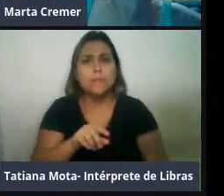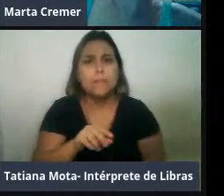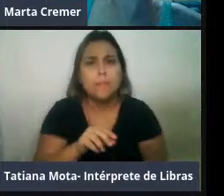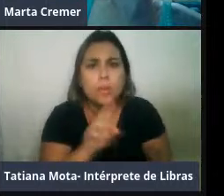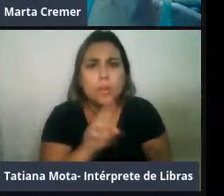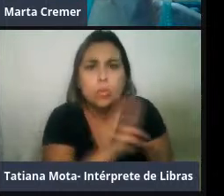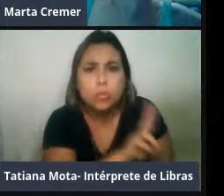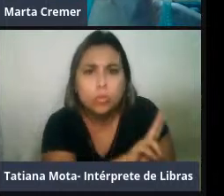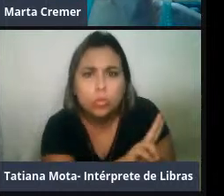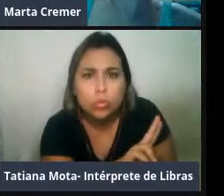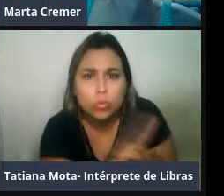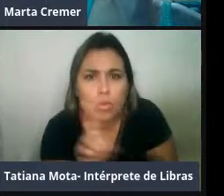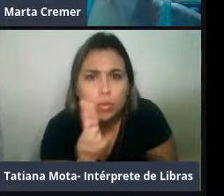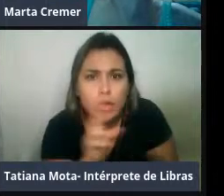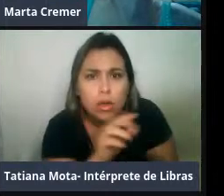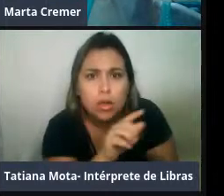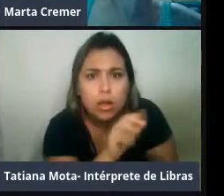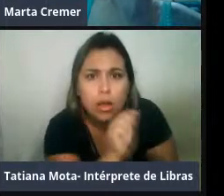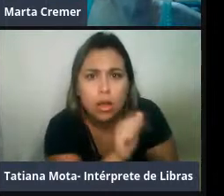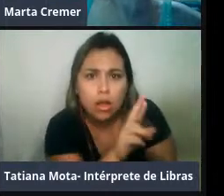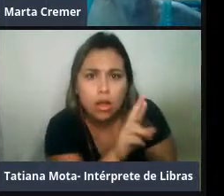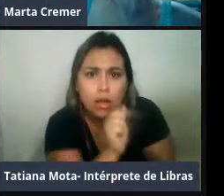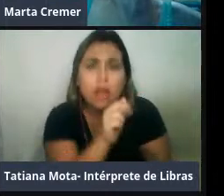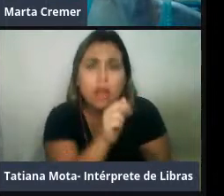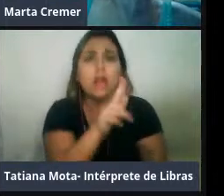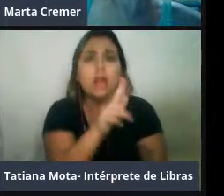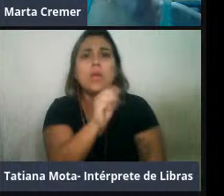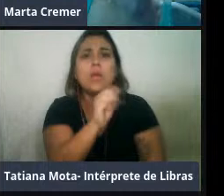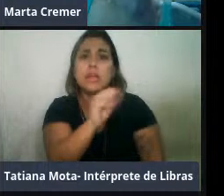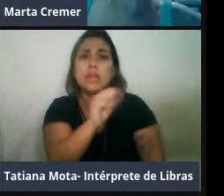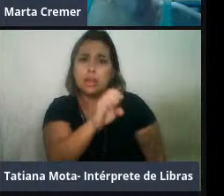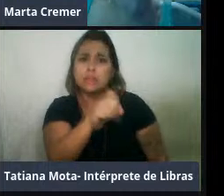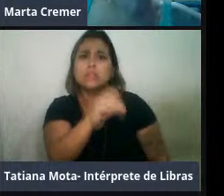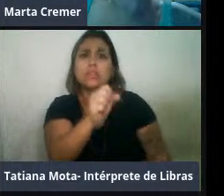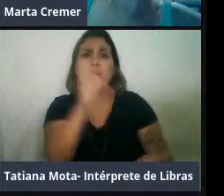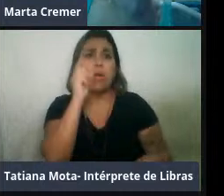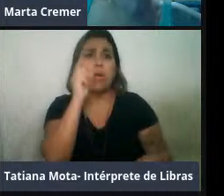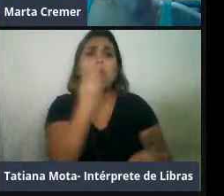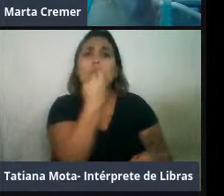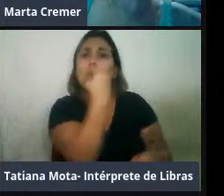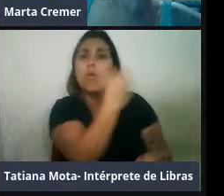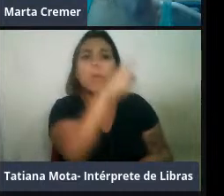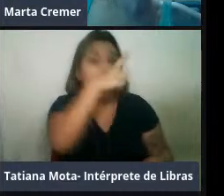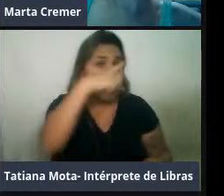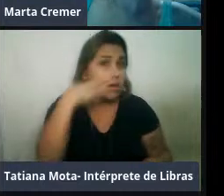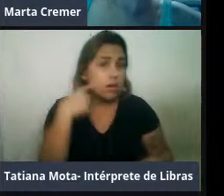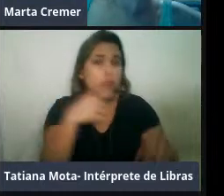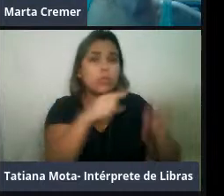aqui, que está em amarelo, no sistema do Araguaia, e a Ineas Bolivienses, que está aqui